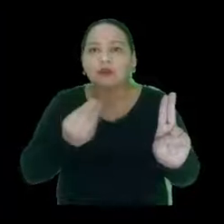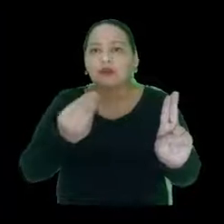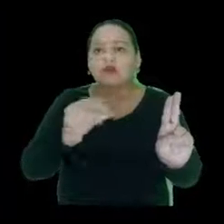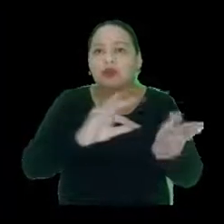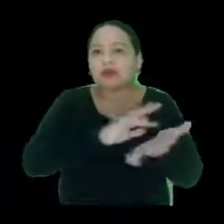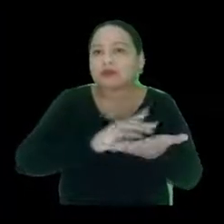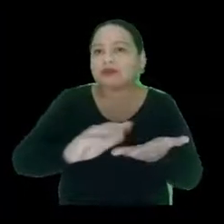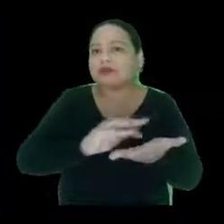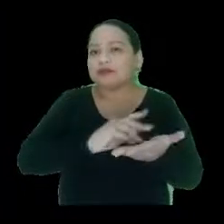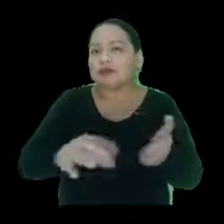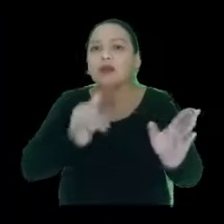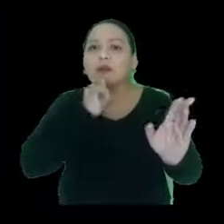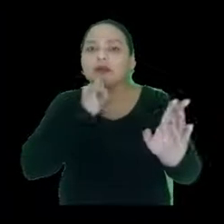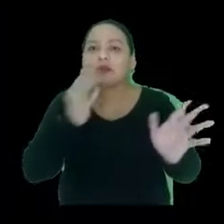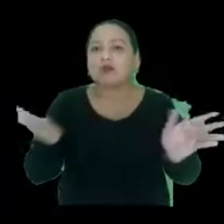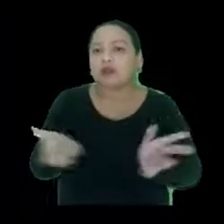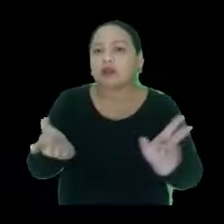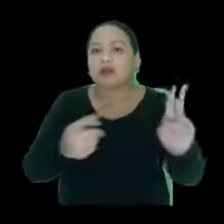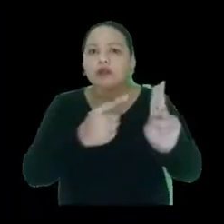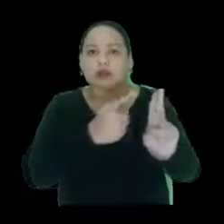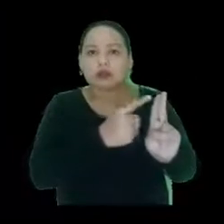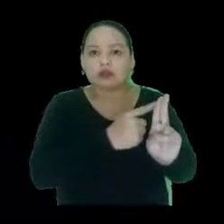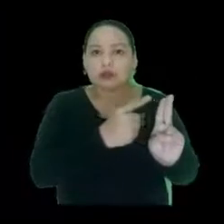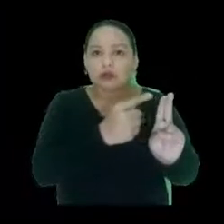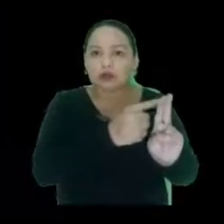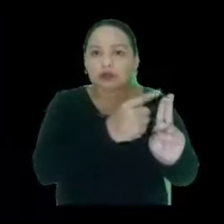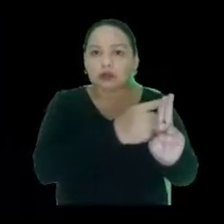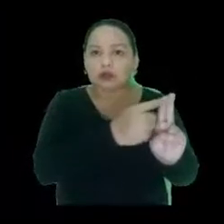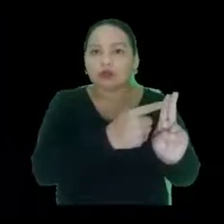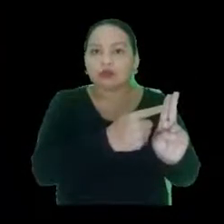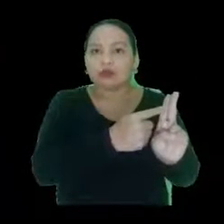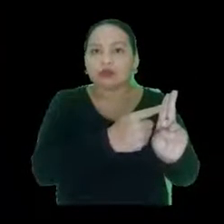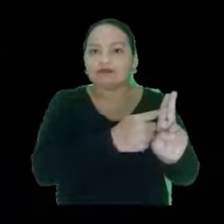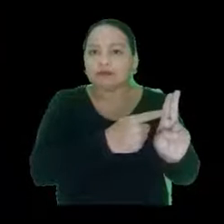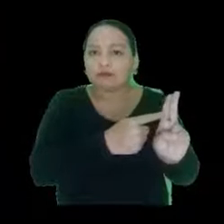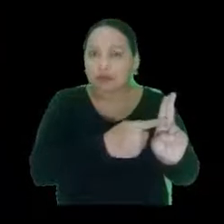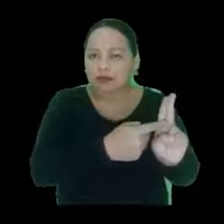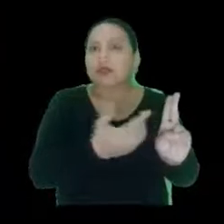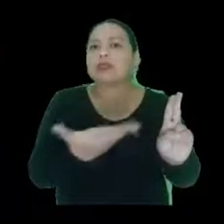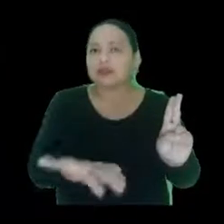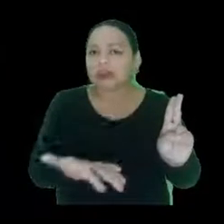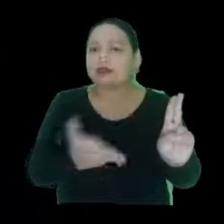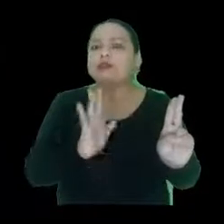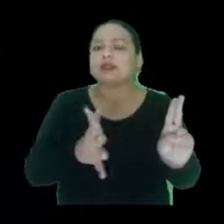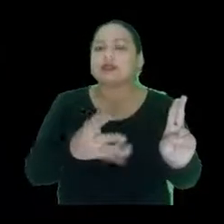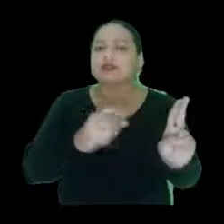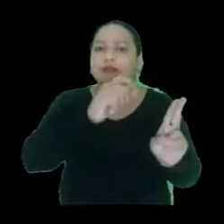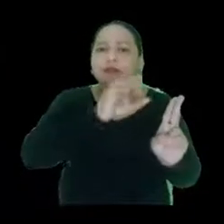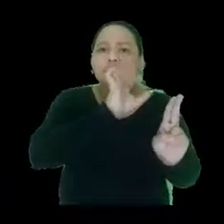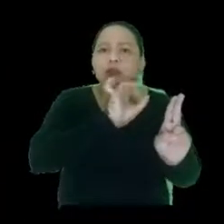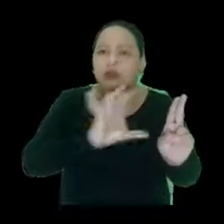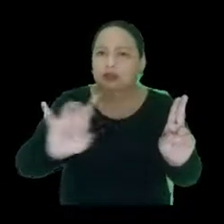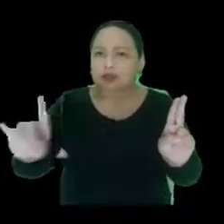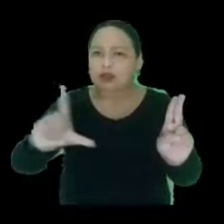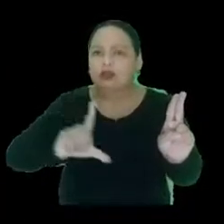é uma cela braile, né? Então, por exemplo, eu tenho os pontos, né? Um, dois, três, quatro, cinco, seis. Então,